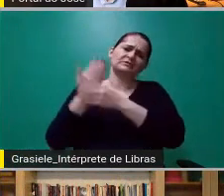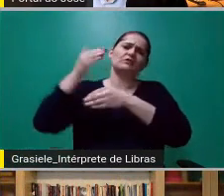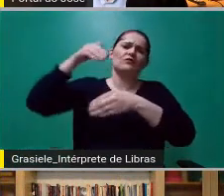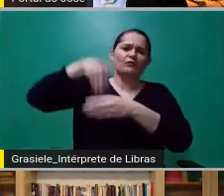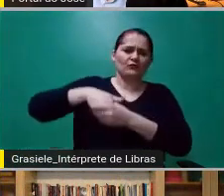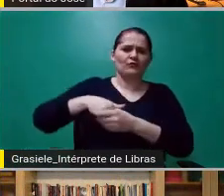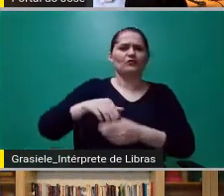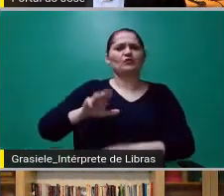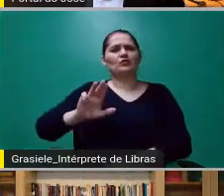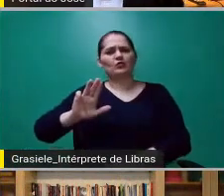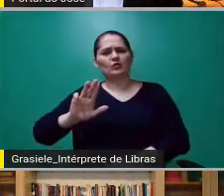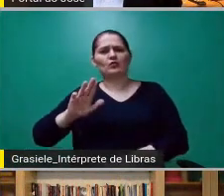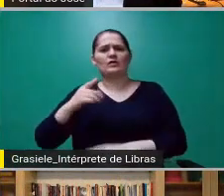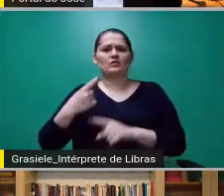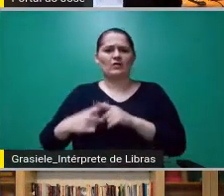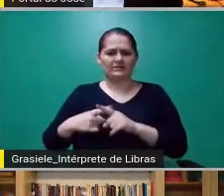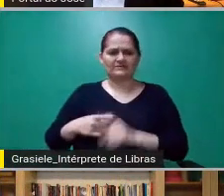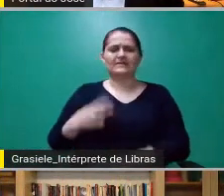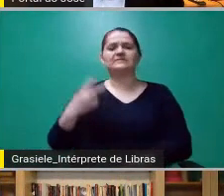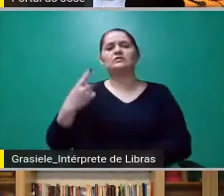da Dilma, dois governos e meio da Dilma.